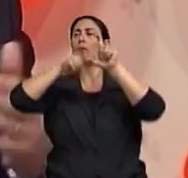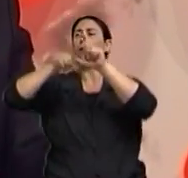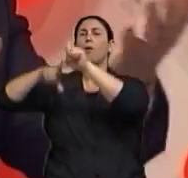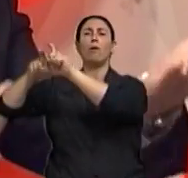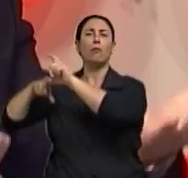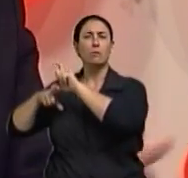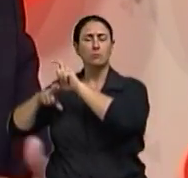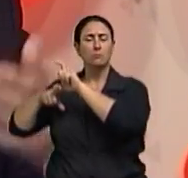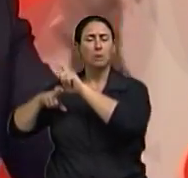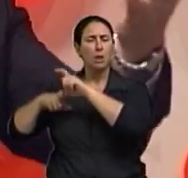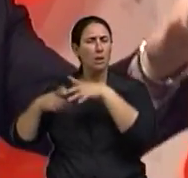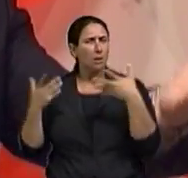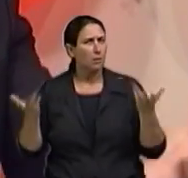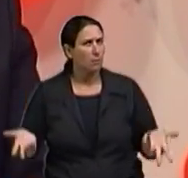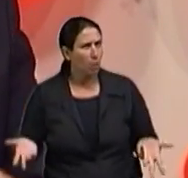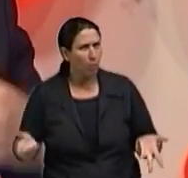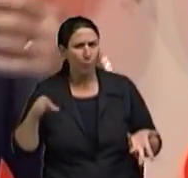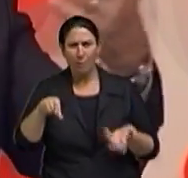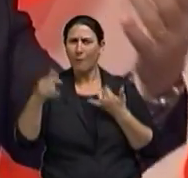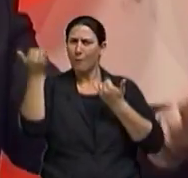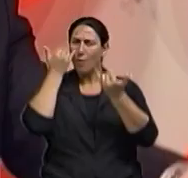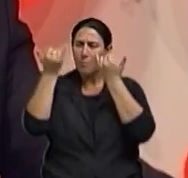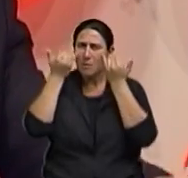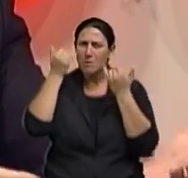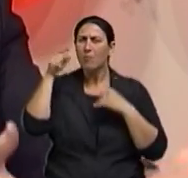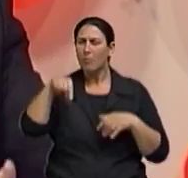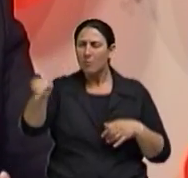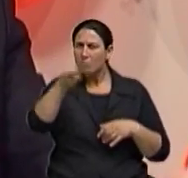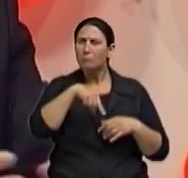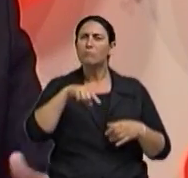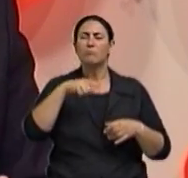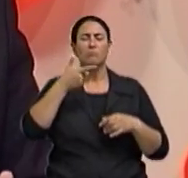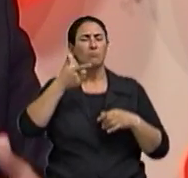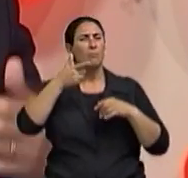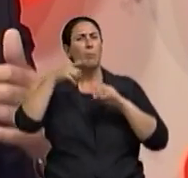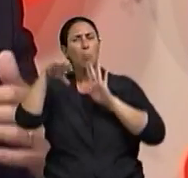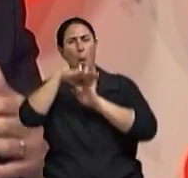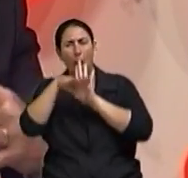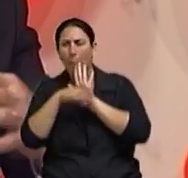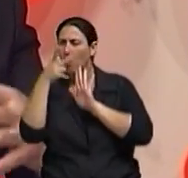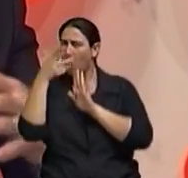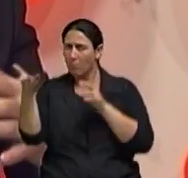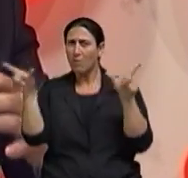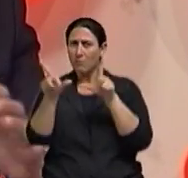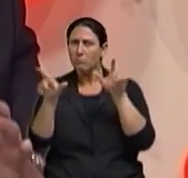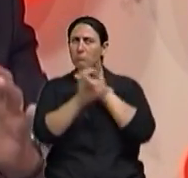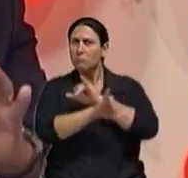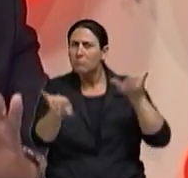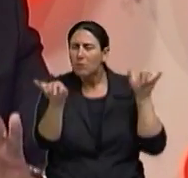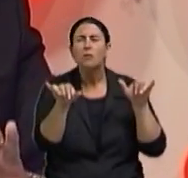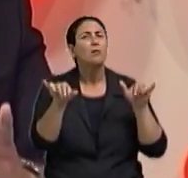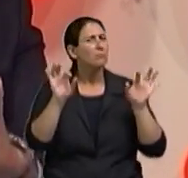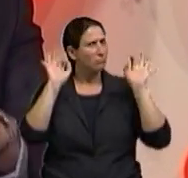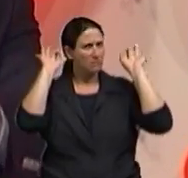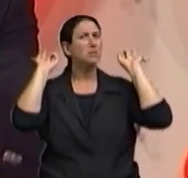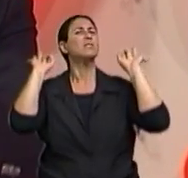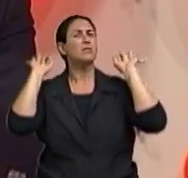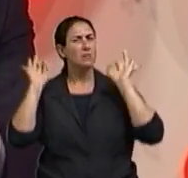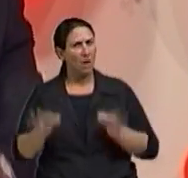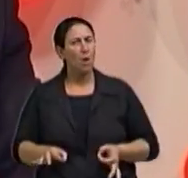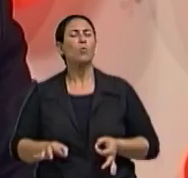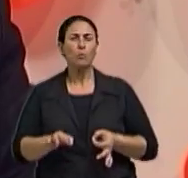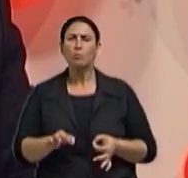cenário, com essas informações, com essas palestras, com esses programas como esse, Viva Bem, provavelmente devem nos